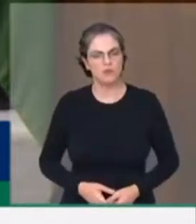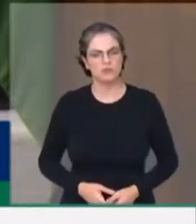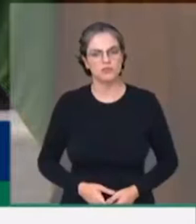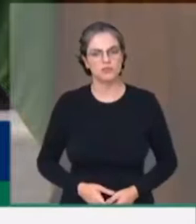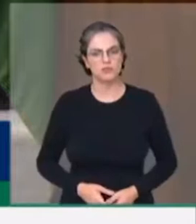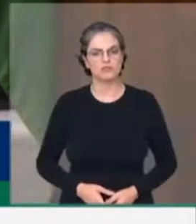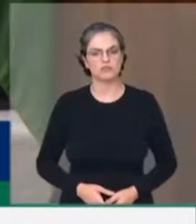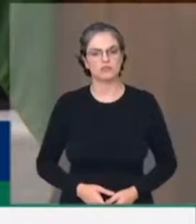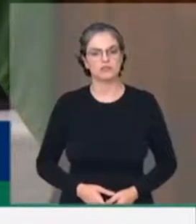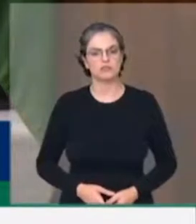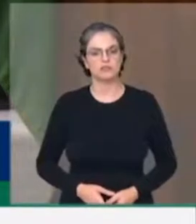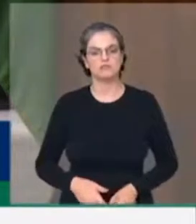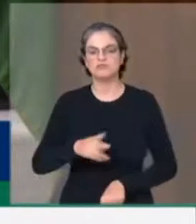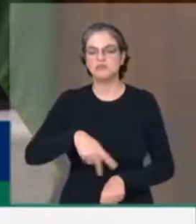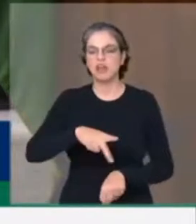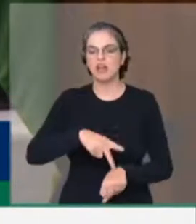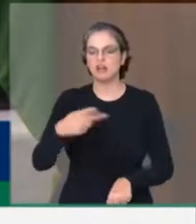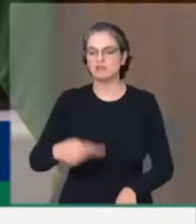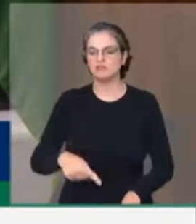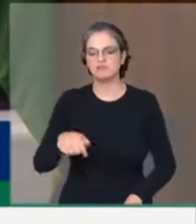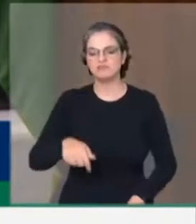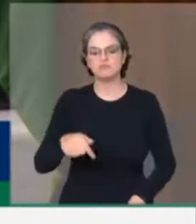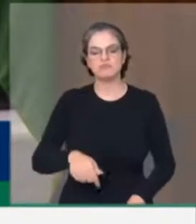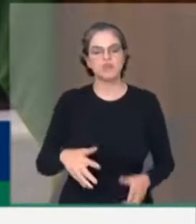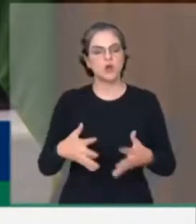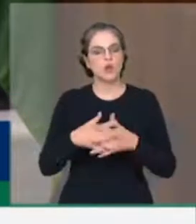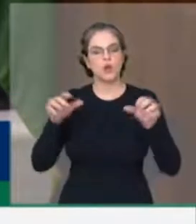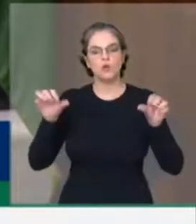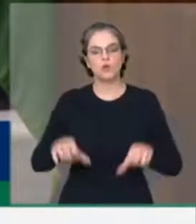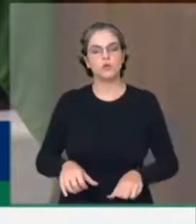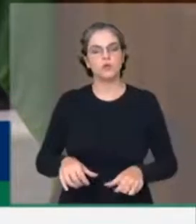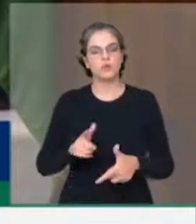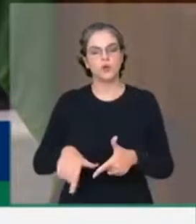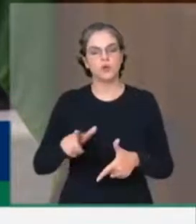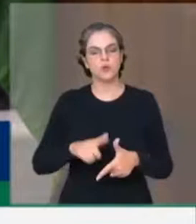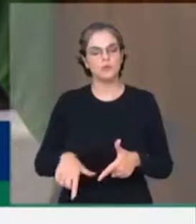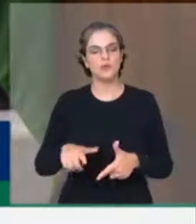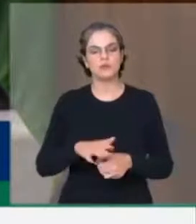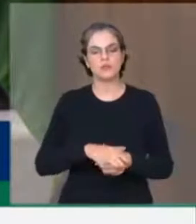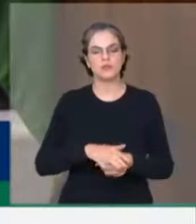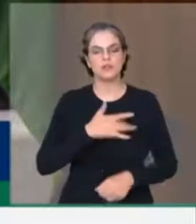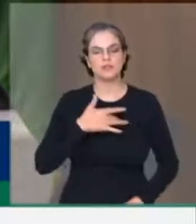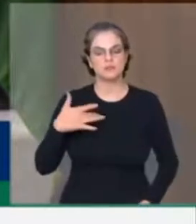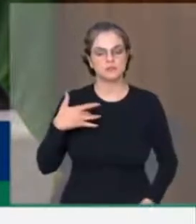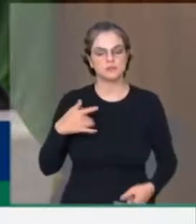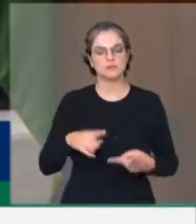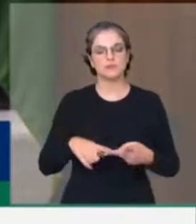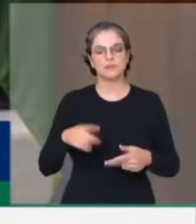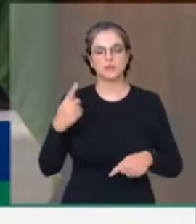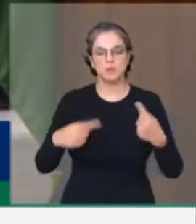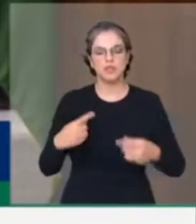mergulhado num caos institucional, numa crise sanitária, numa crise econômica, numa crise política.